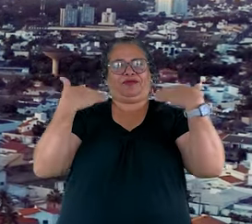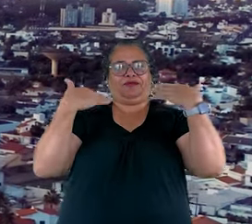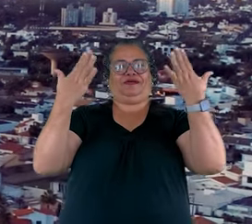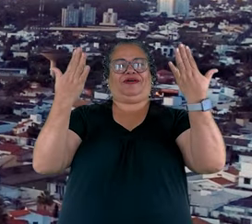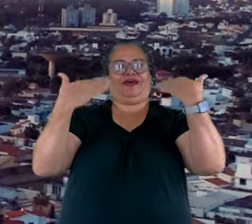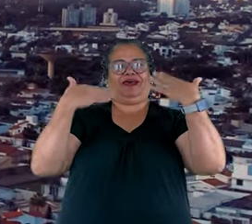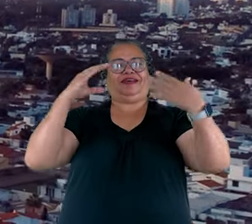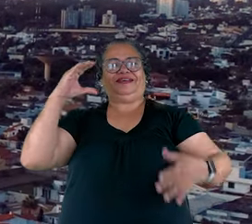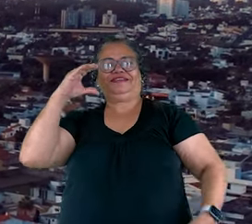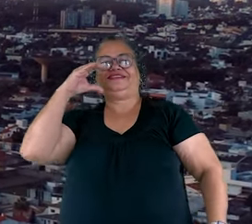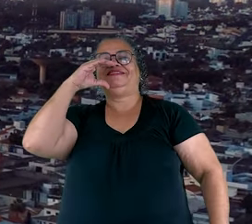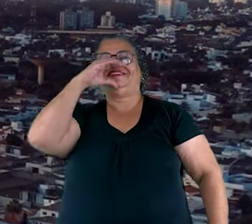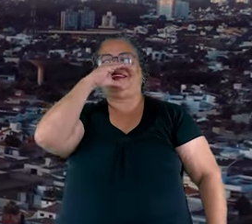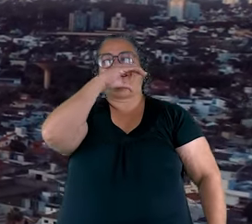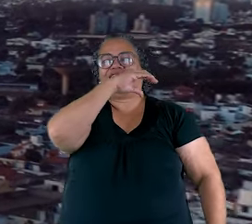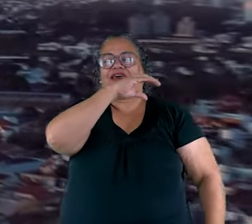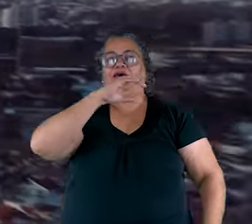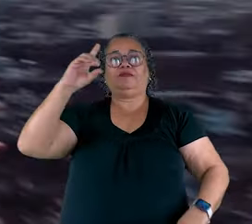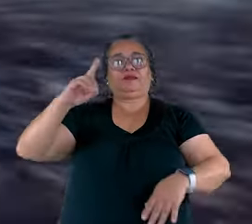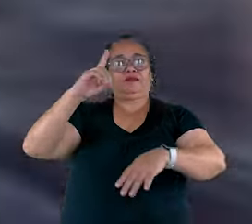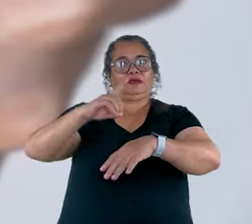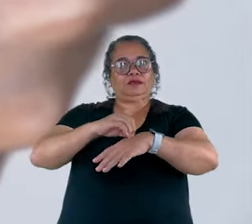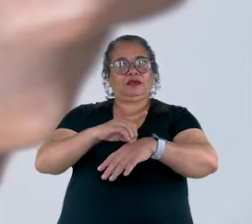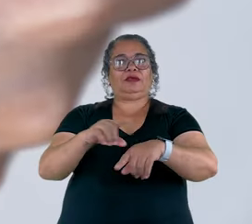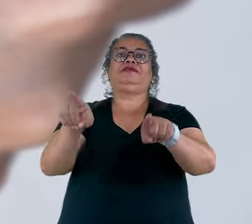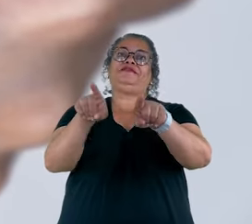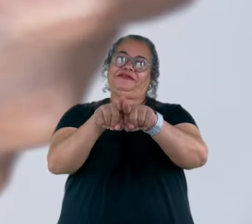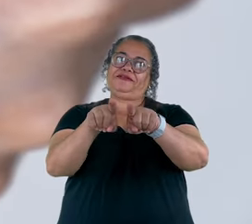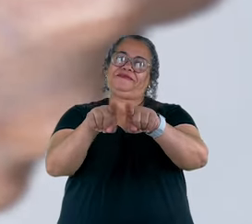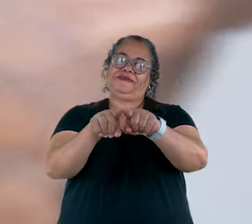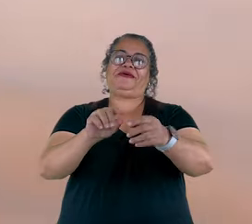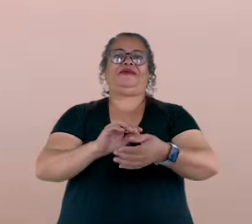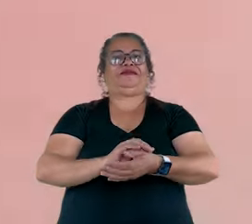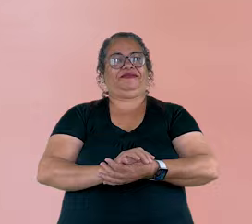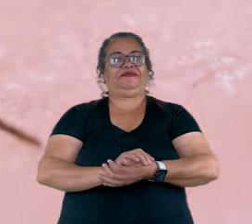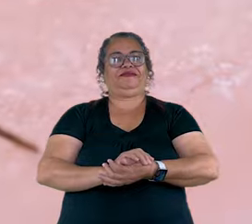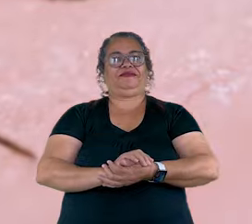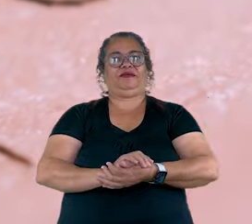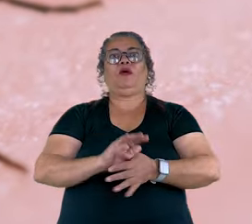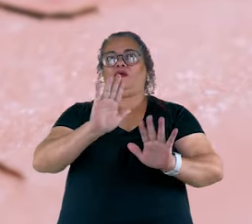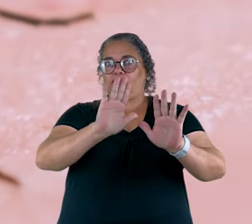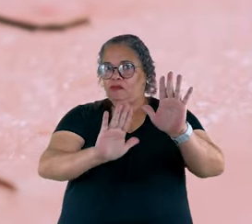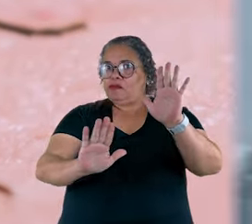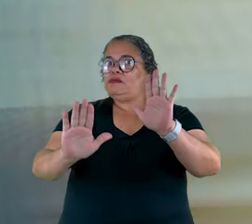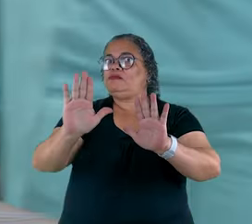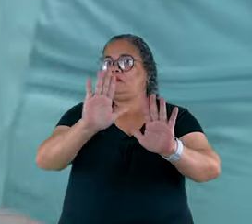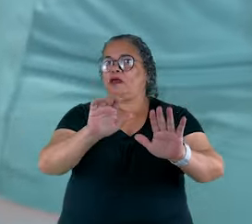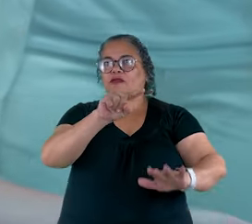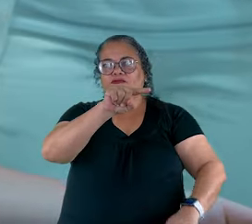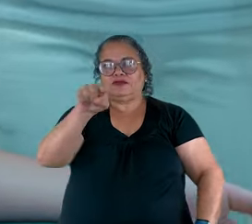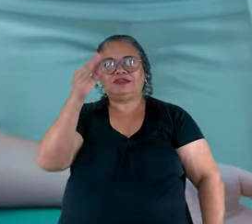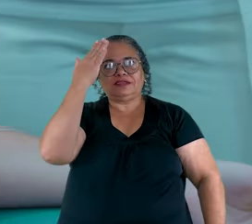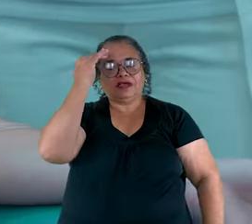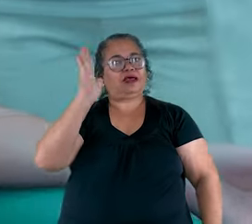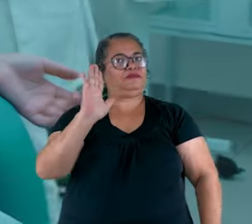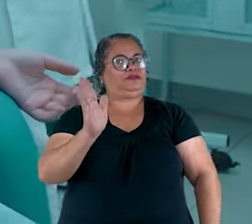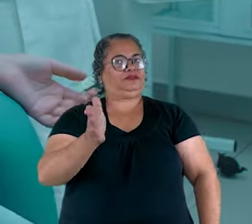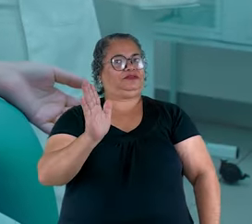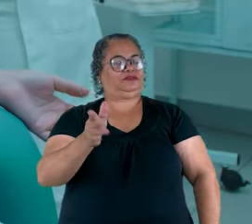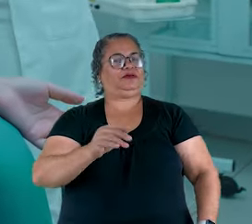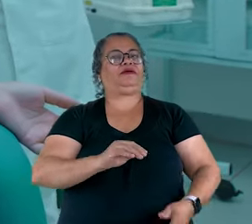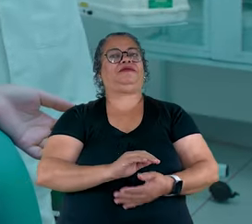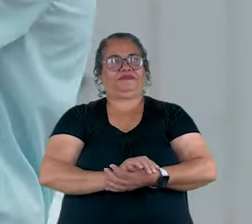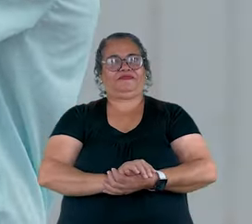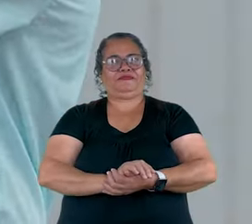O verão chegou, mas com ele chega o mosquito da dengue. O papo é sério e todo mundo já sabe o que